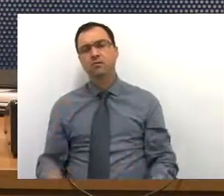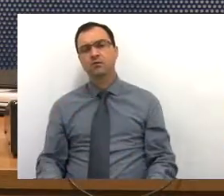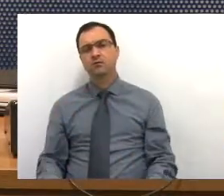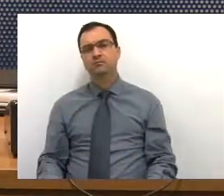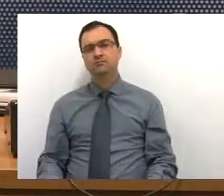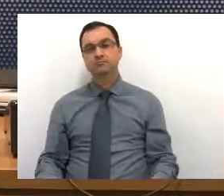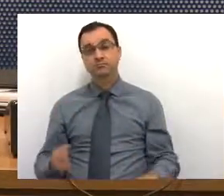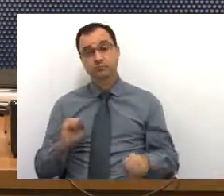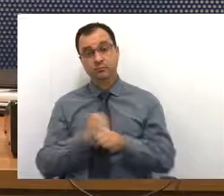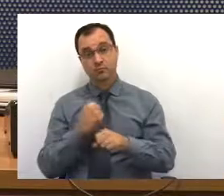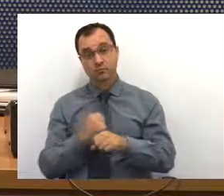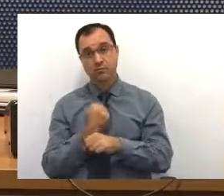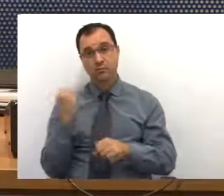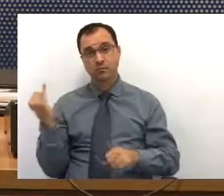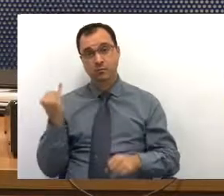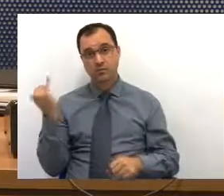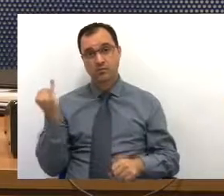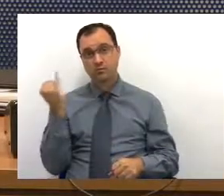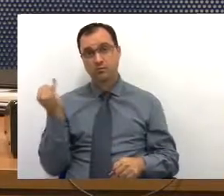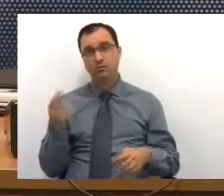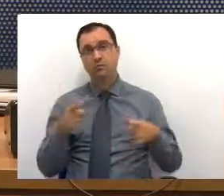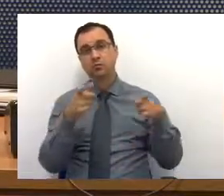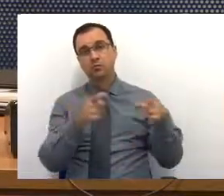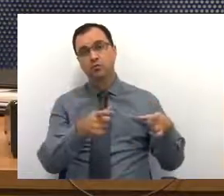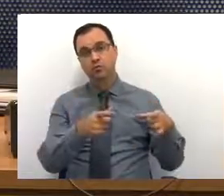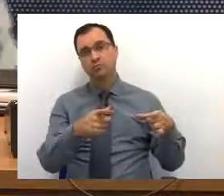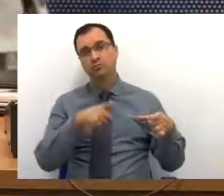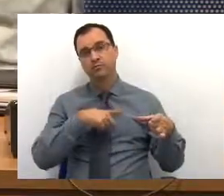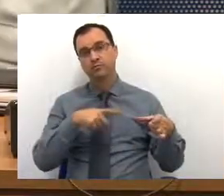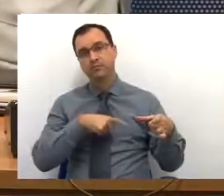Essa é uma obra importante para aquela região.